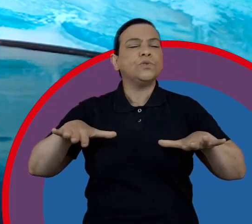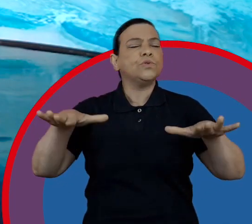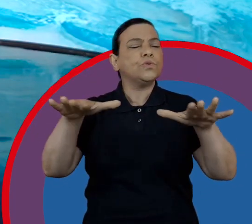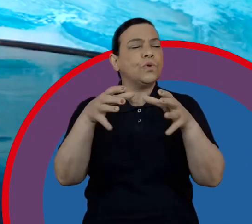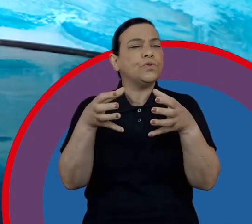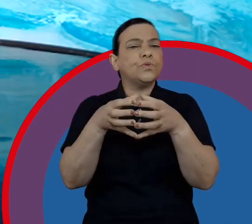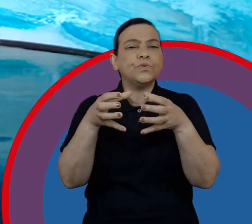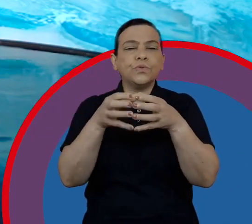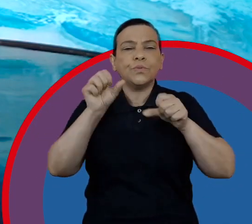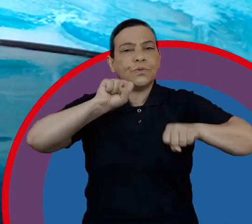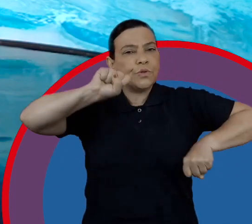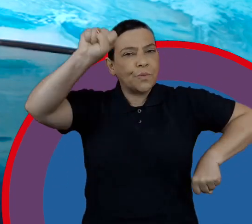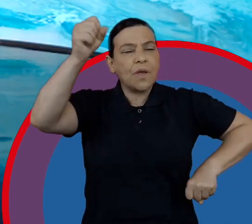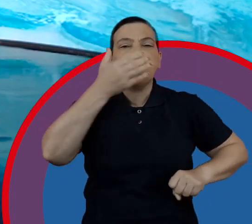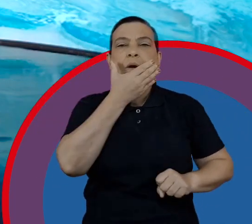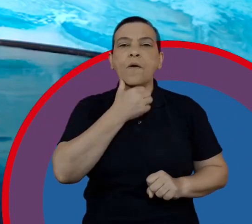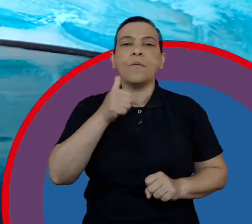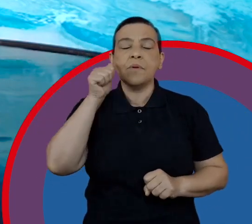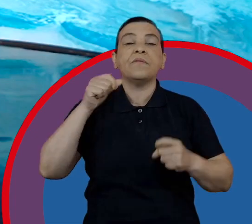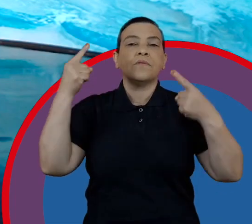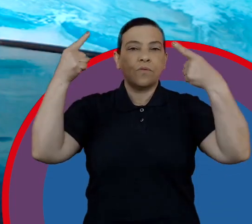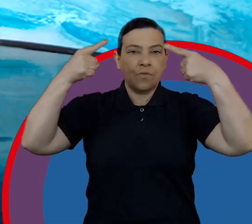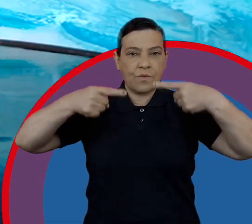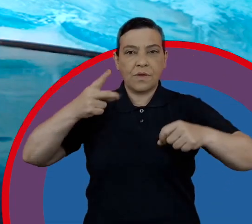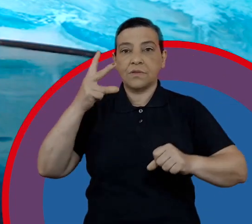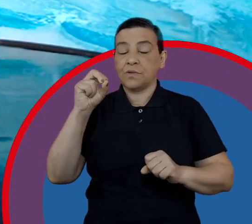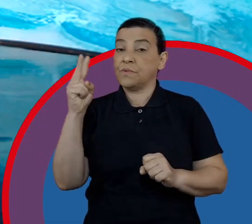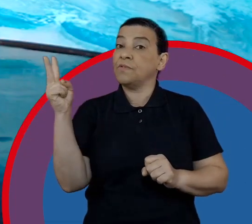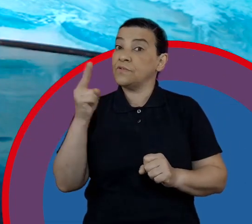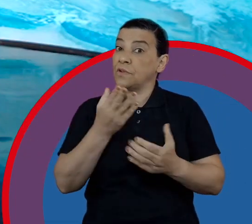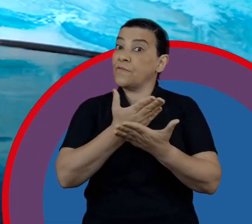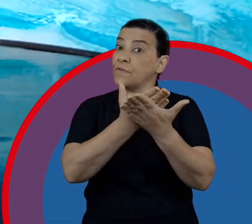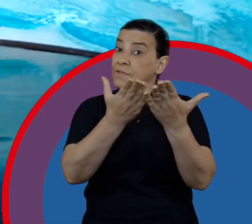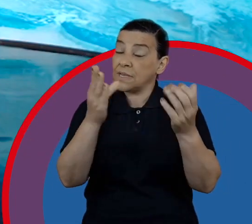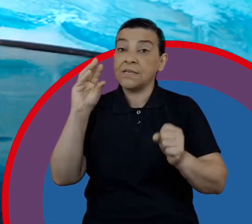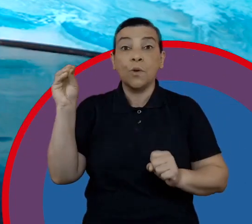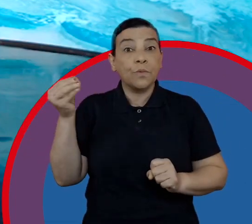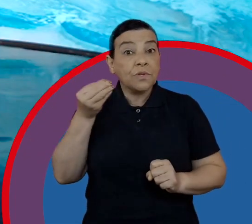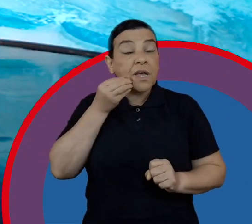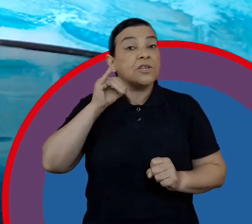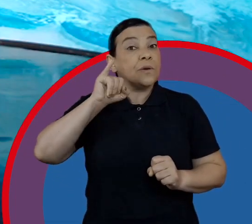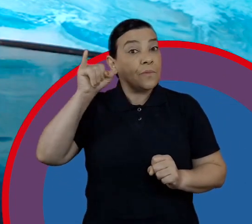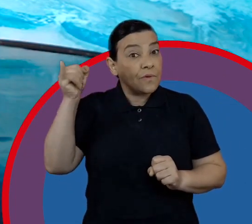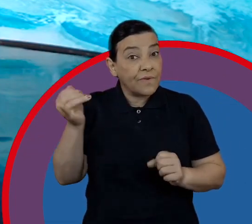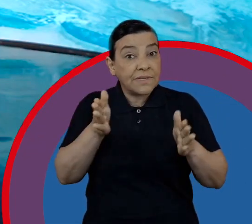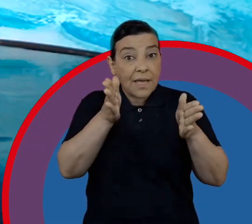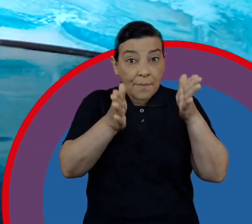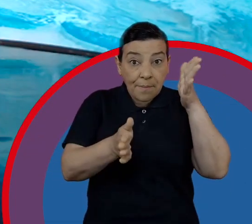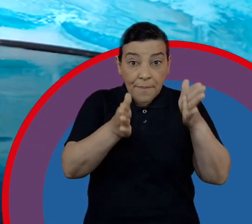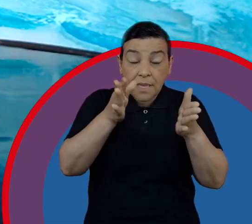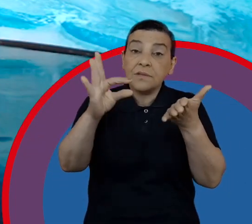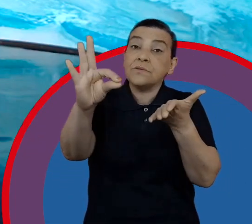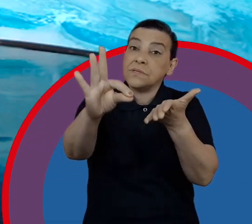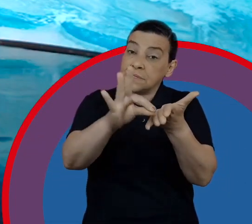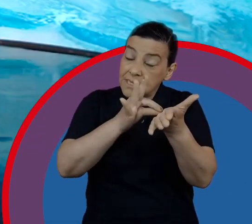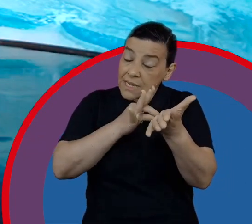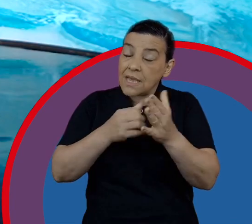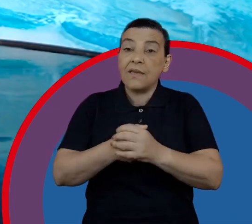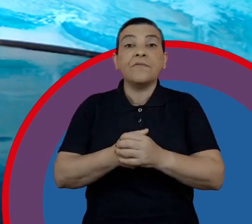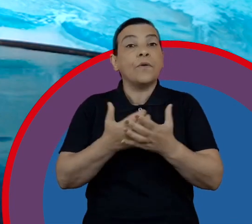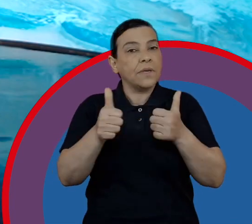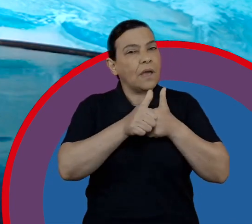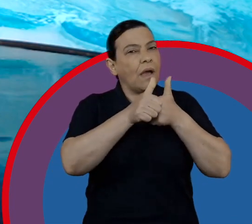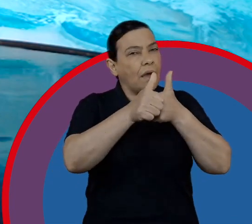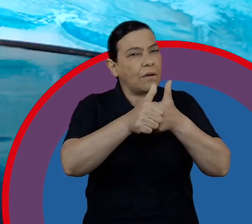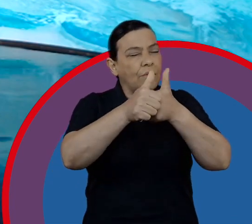todos os super-heróis e heroínas vão concorrer a um desafio em 2022. Não percam a oportunidade, se inscrevam dentro do período das inscrições aqui,